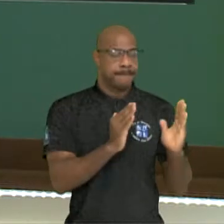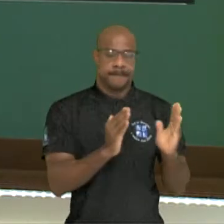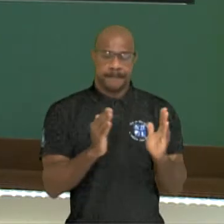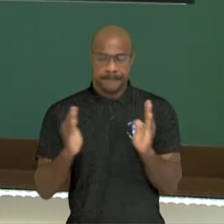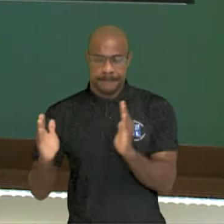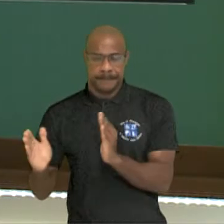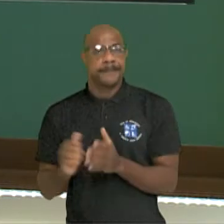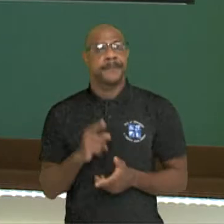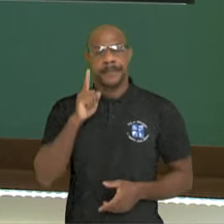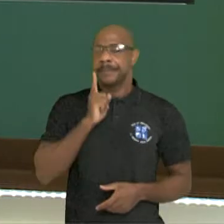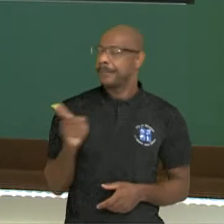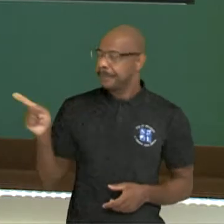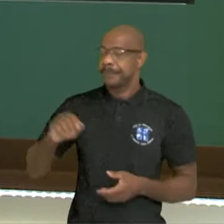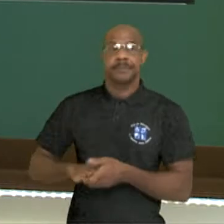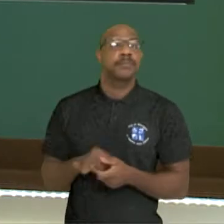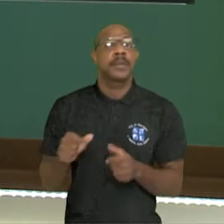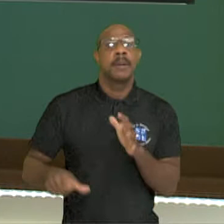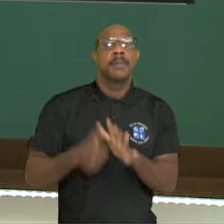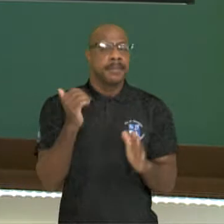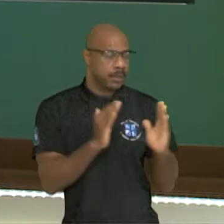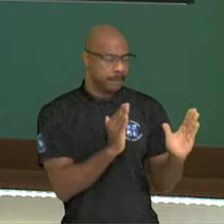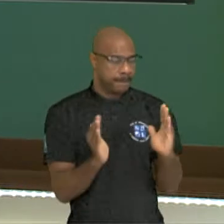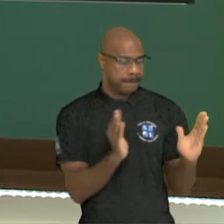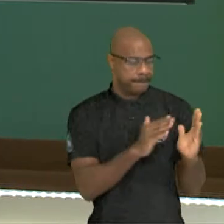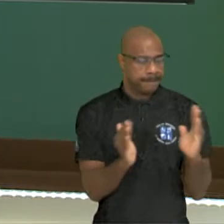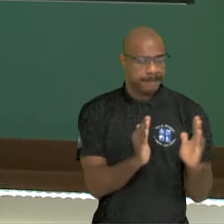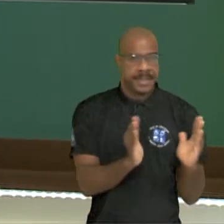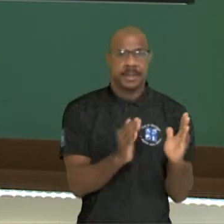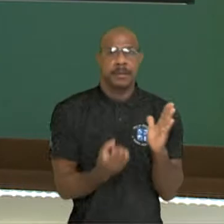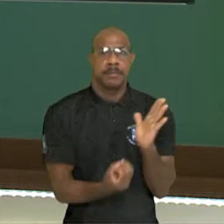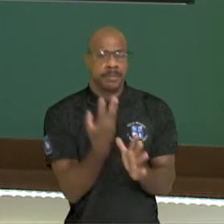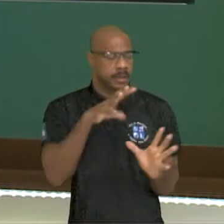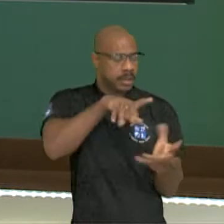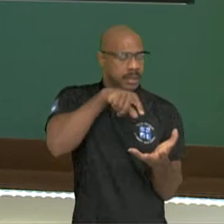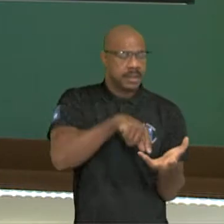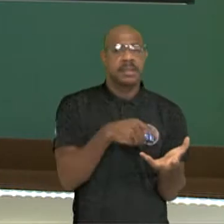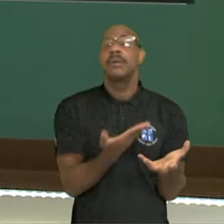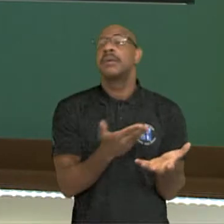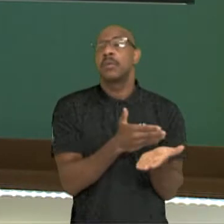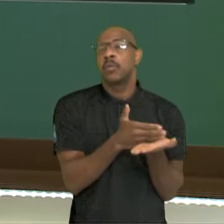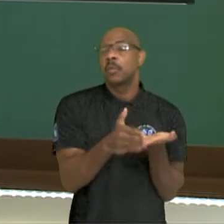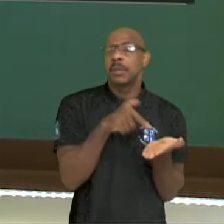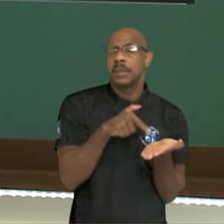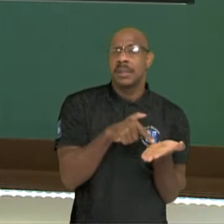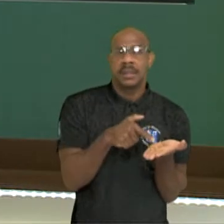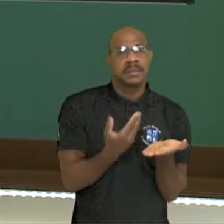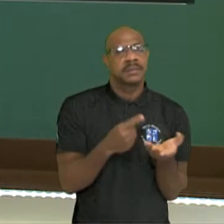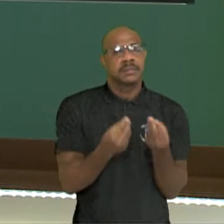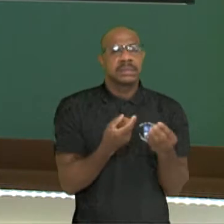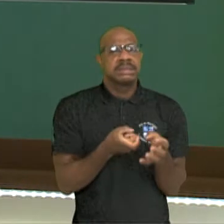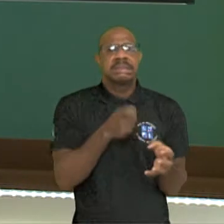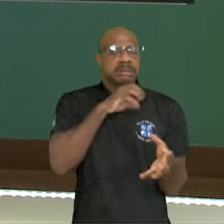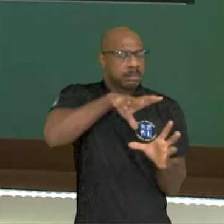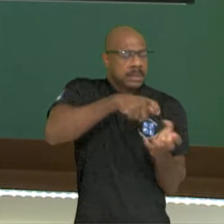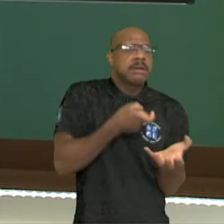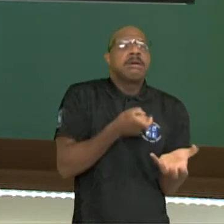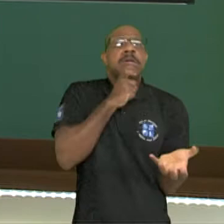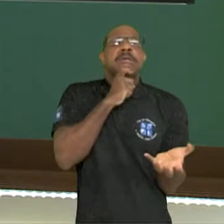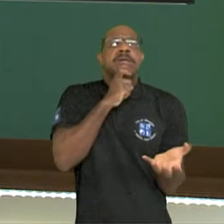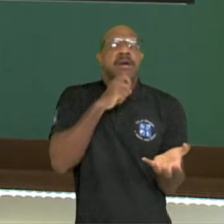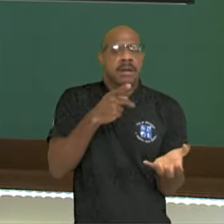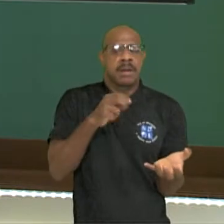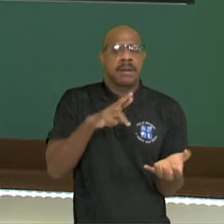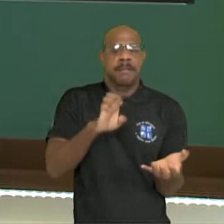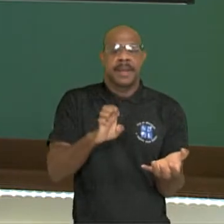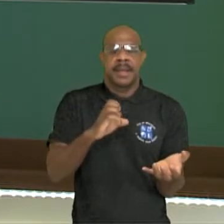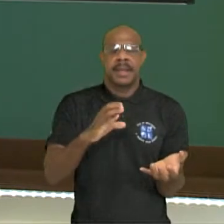eras e períodos, sendo o primeiro período lá do início da formação da Terra, de quando o planeta se resfriou, chamado de pré